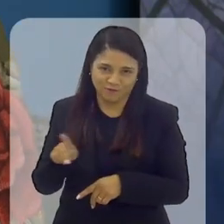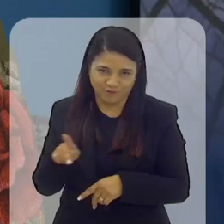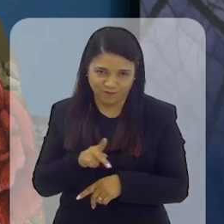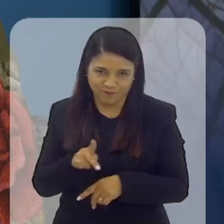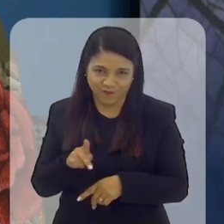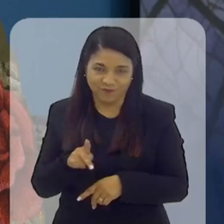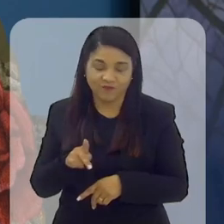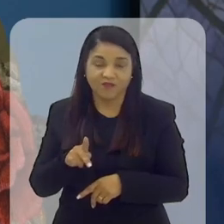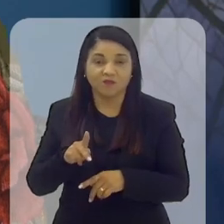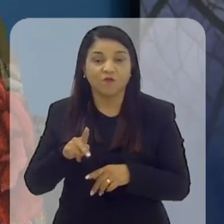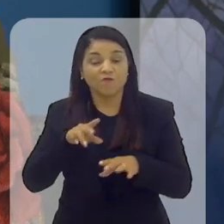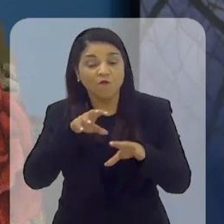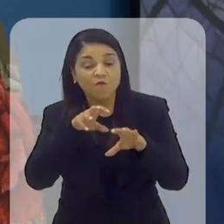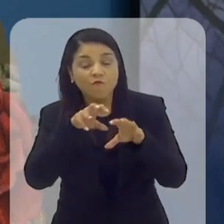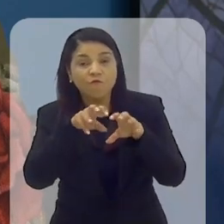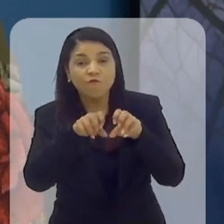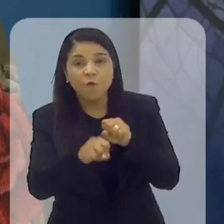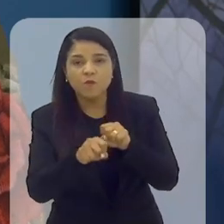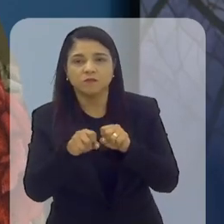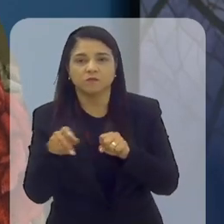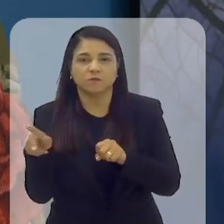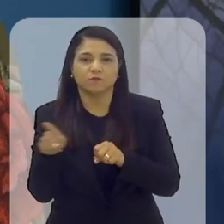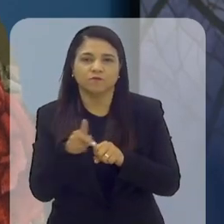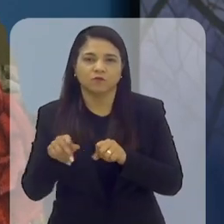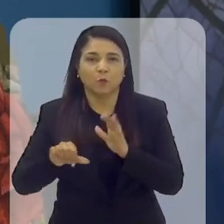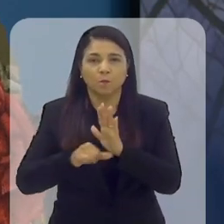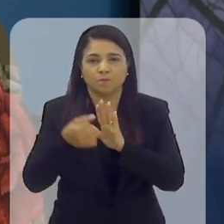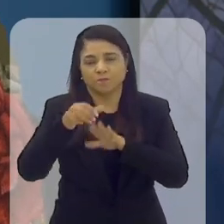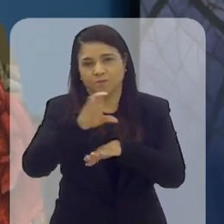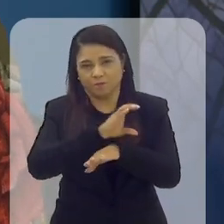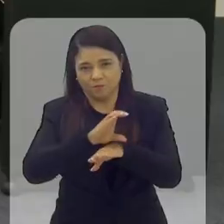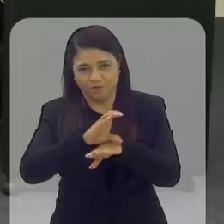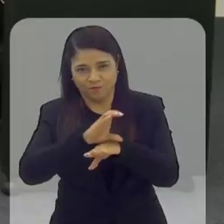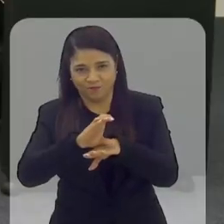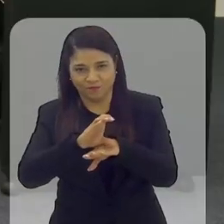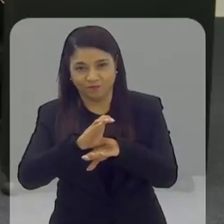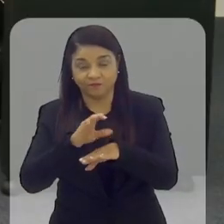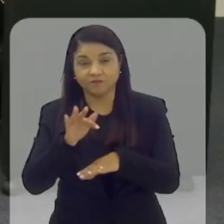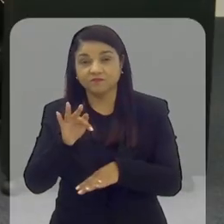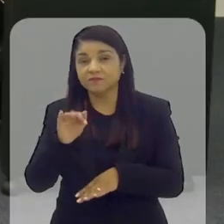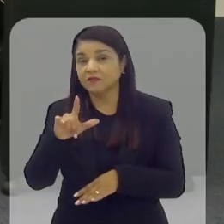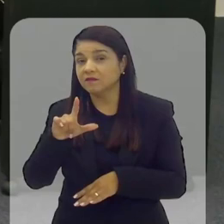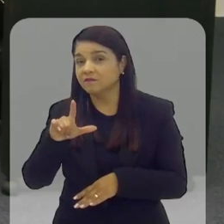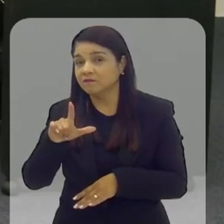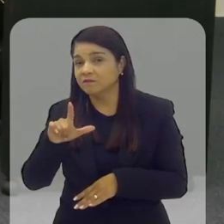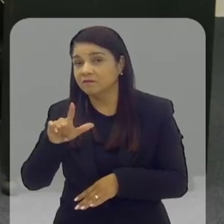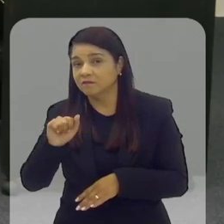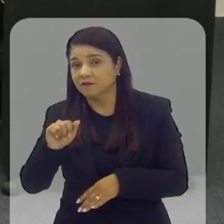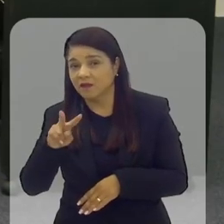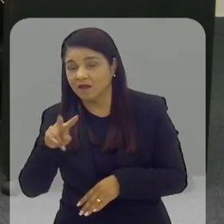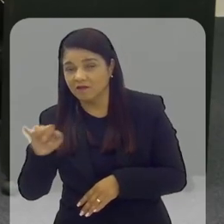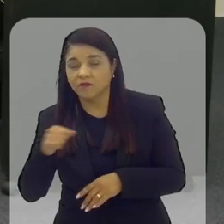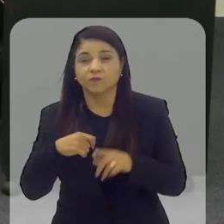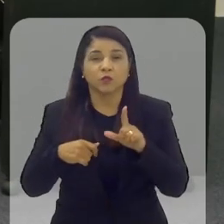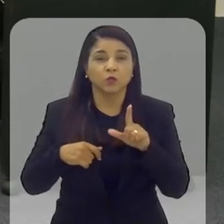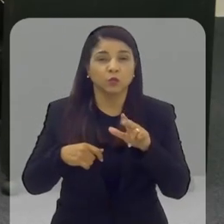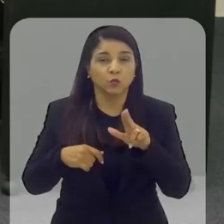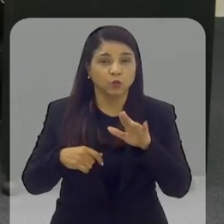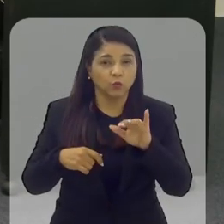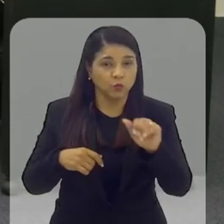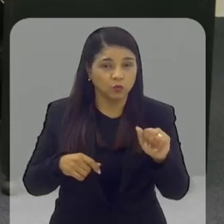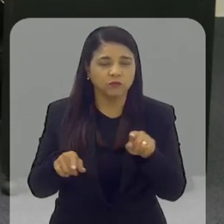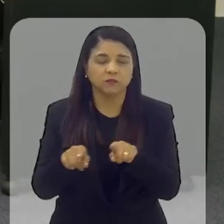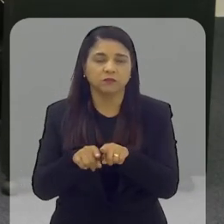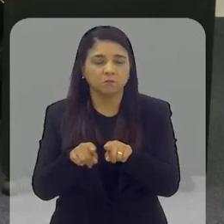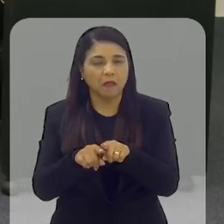E nós fizemos o curso de formação de professores da escola, que a Flávia participou, a Lúcia também estava com a